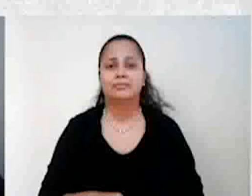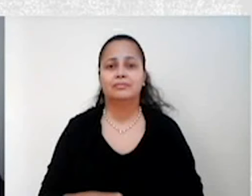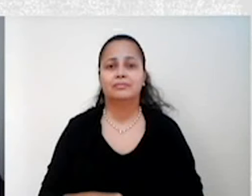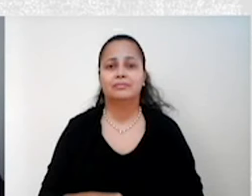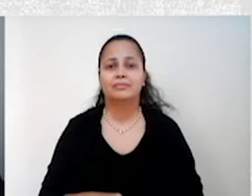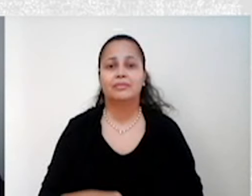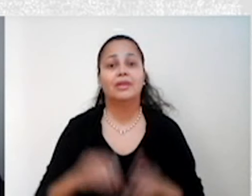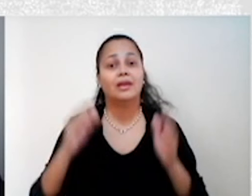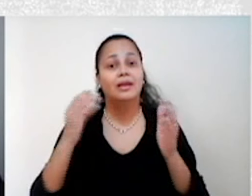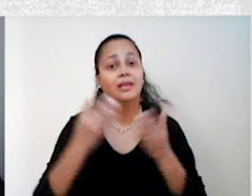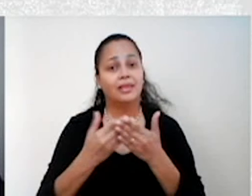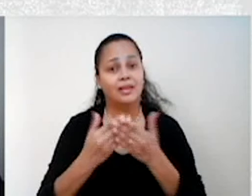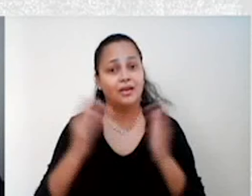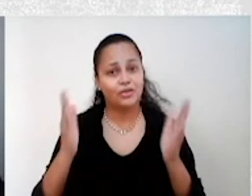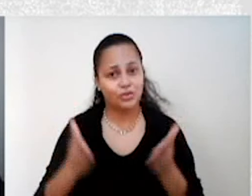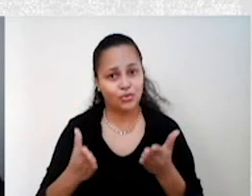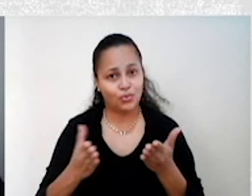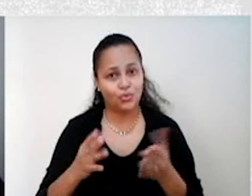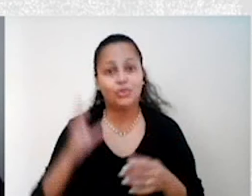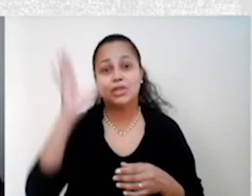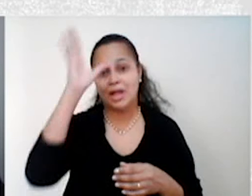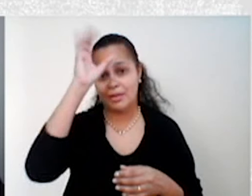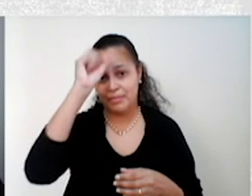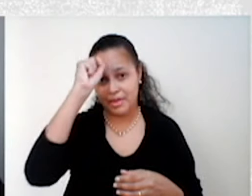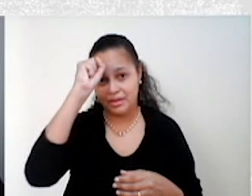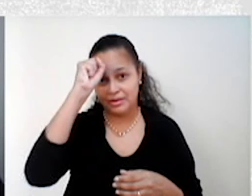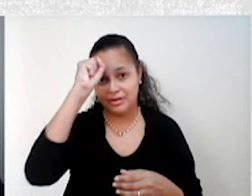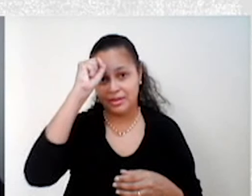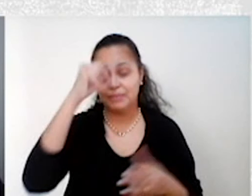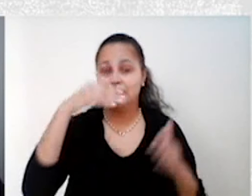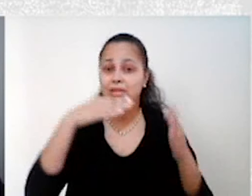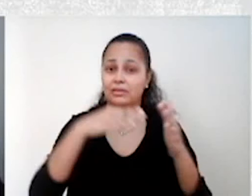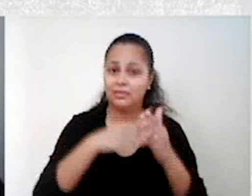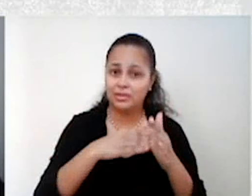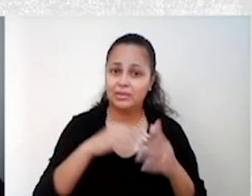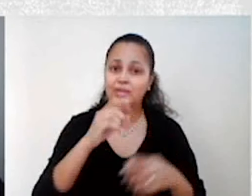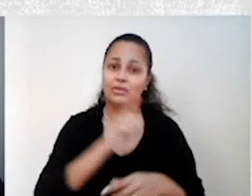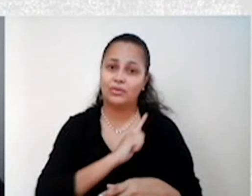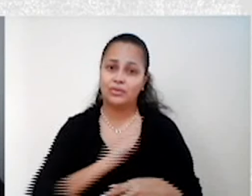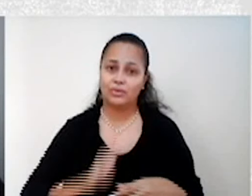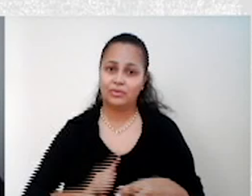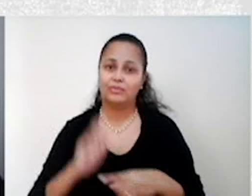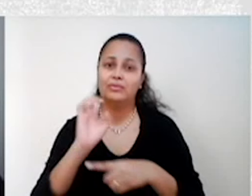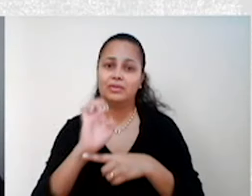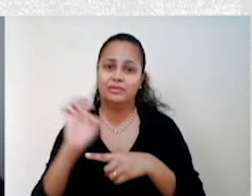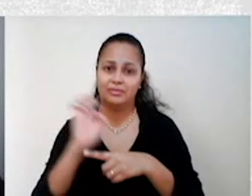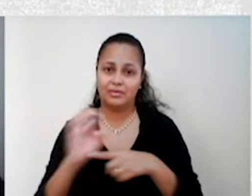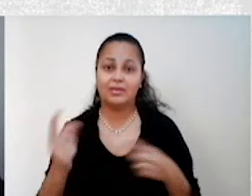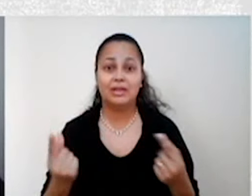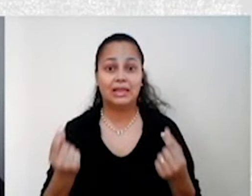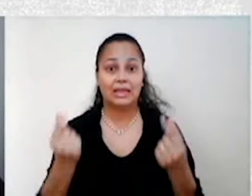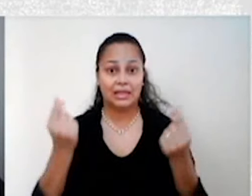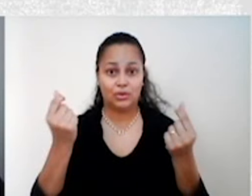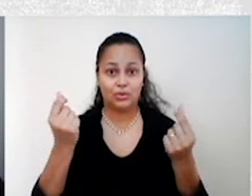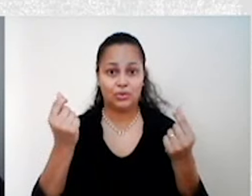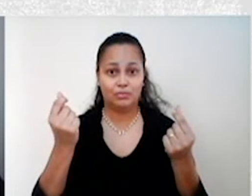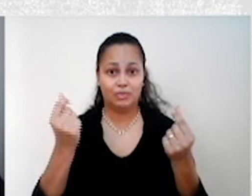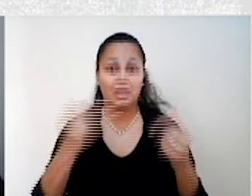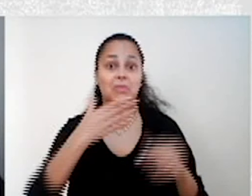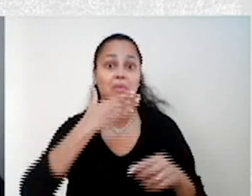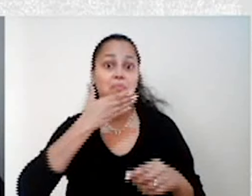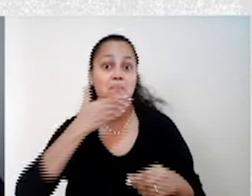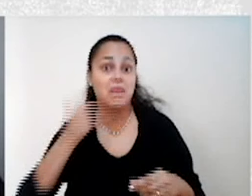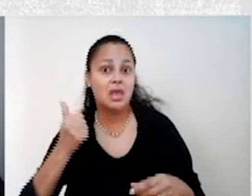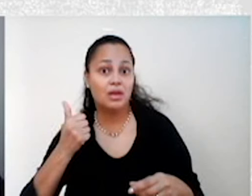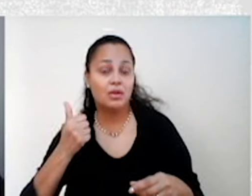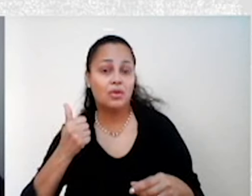Bom, pessoal, na aula de hoje nós aprendemos sobre a intervenção do governo estadunidense na economia para poder superar